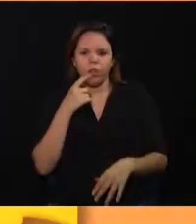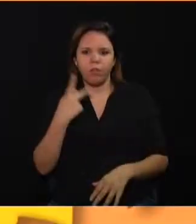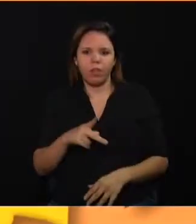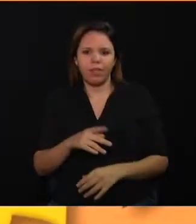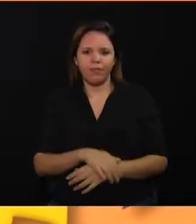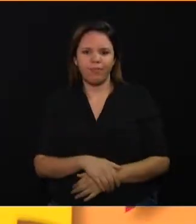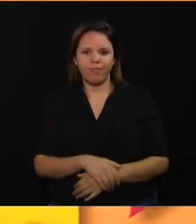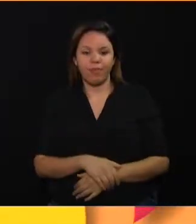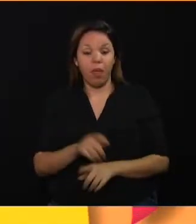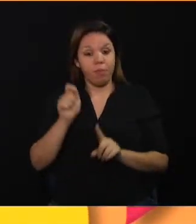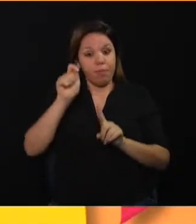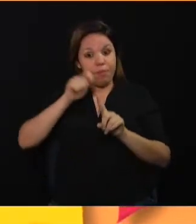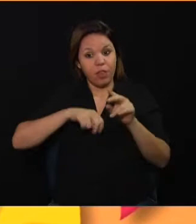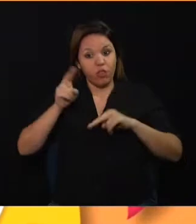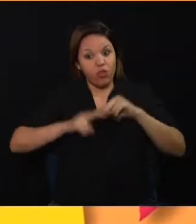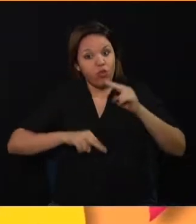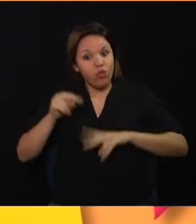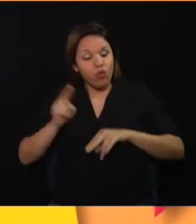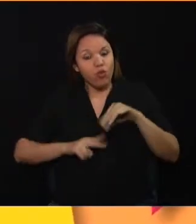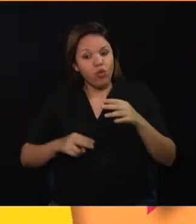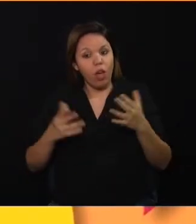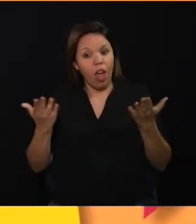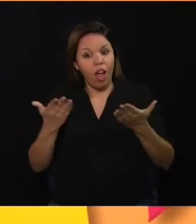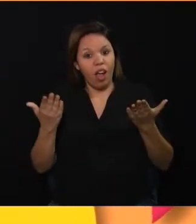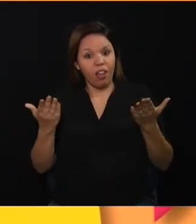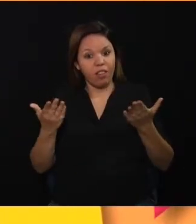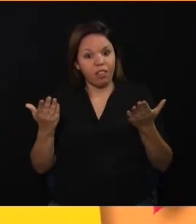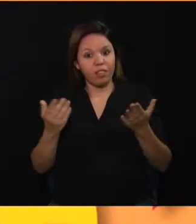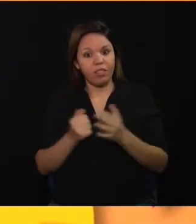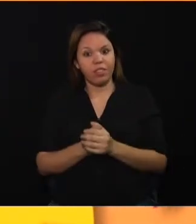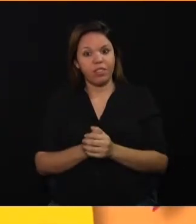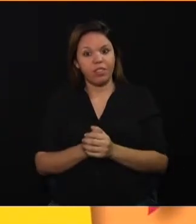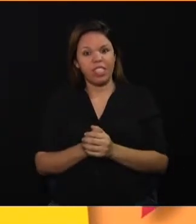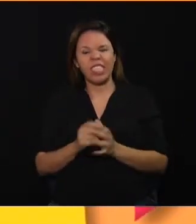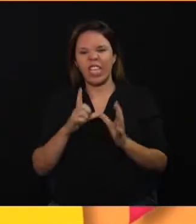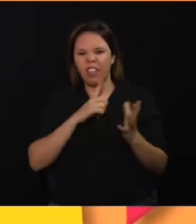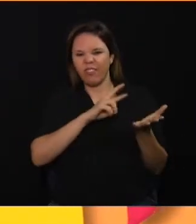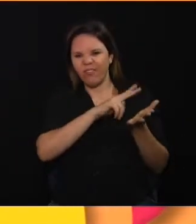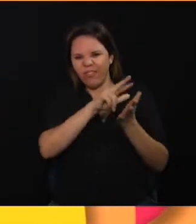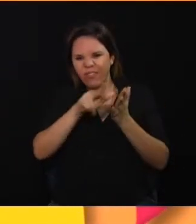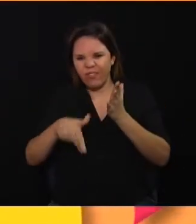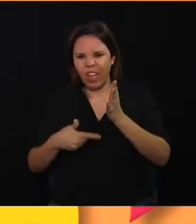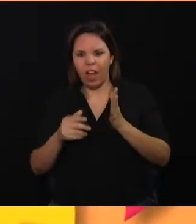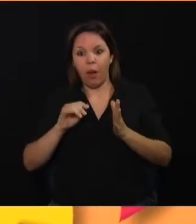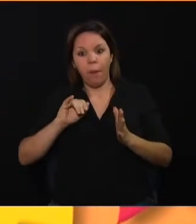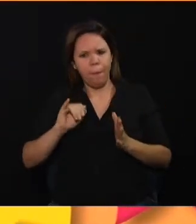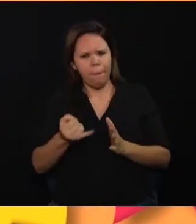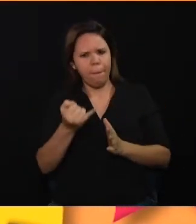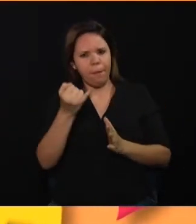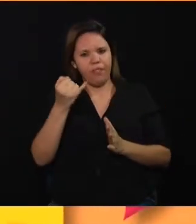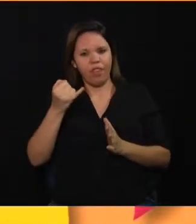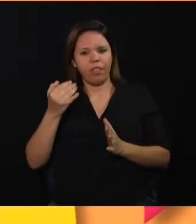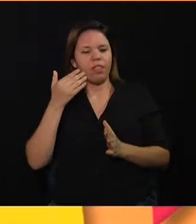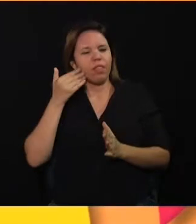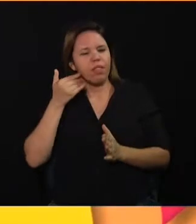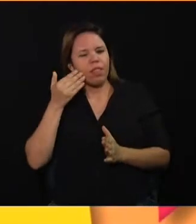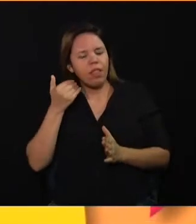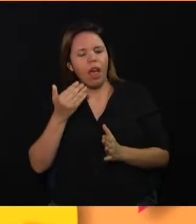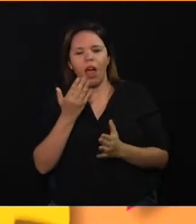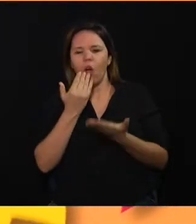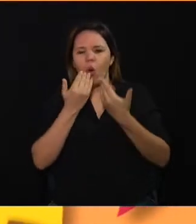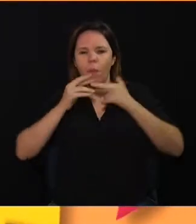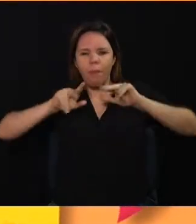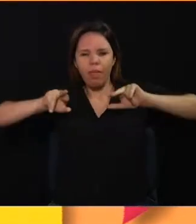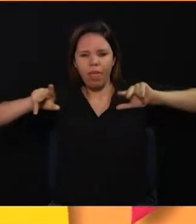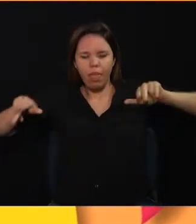O mês de junho chegou e com ele as festas juninas, pronto para aproveitar muitas comidas típicas, brincadeiras e